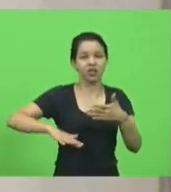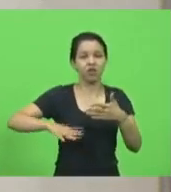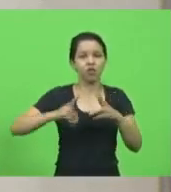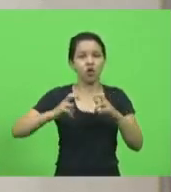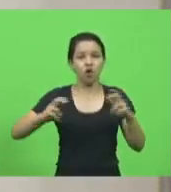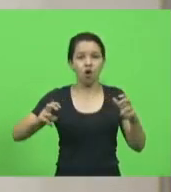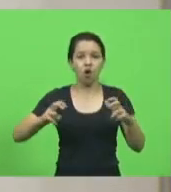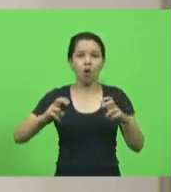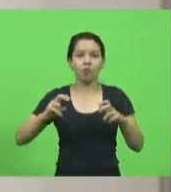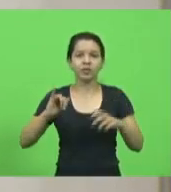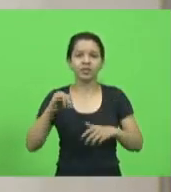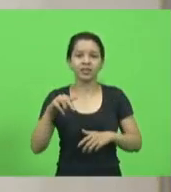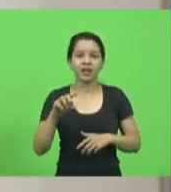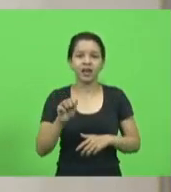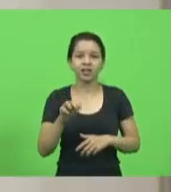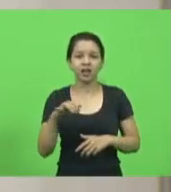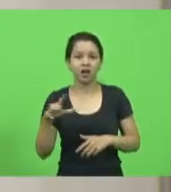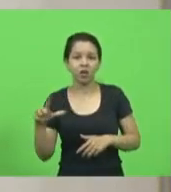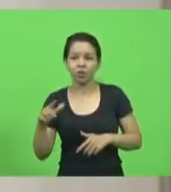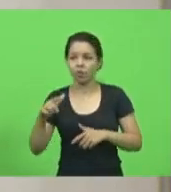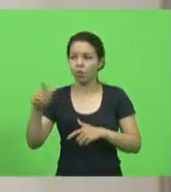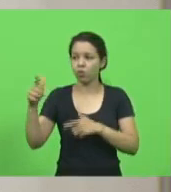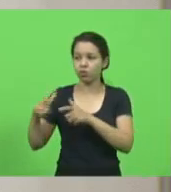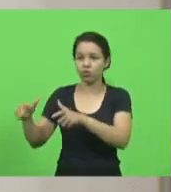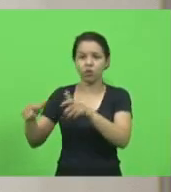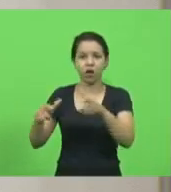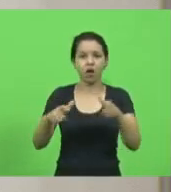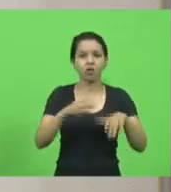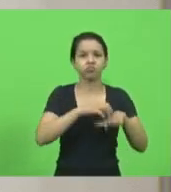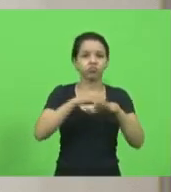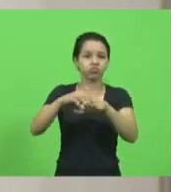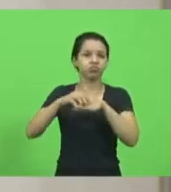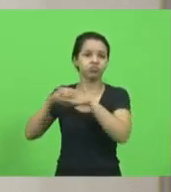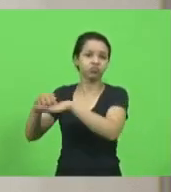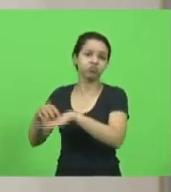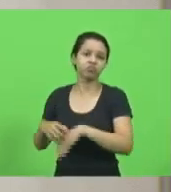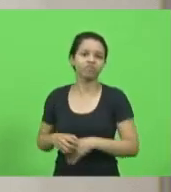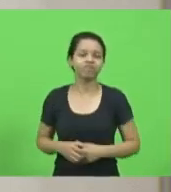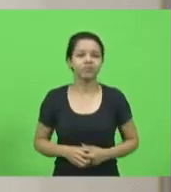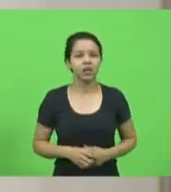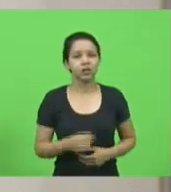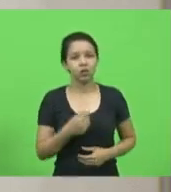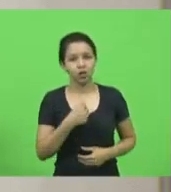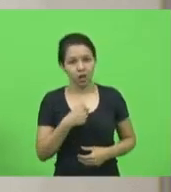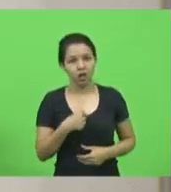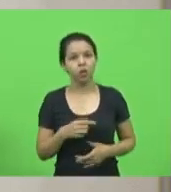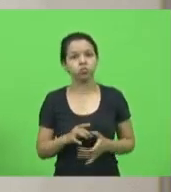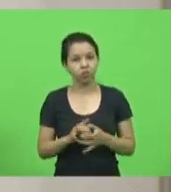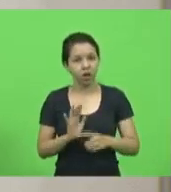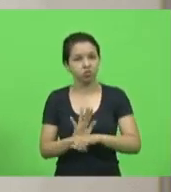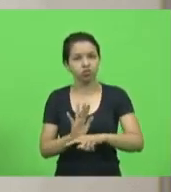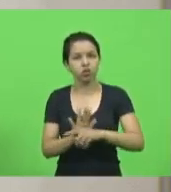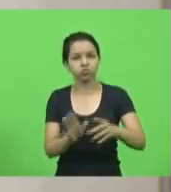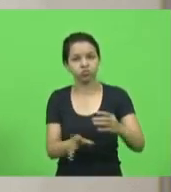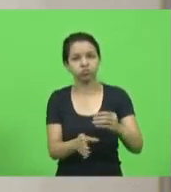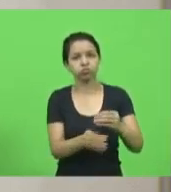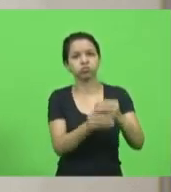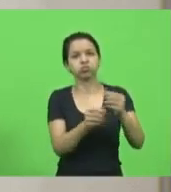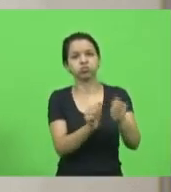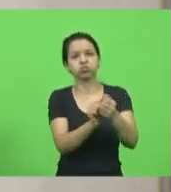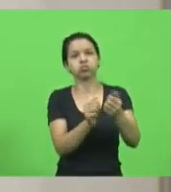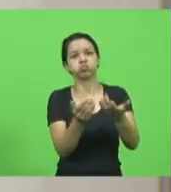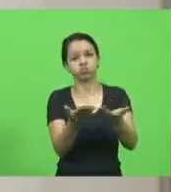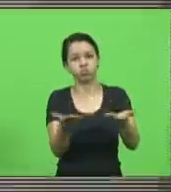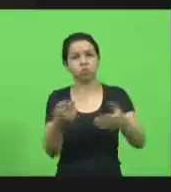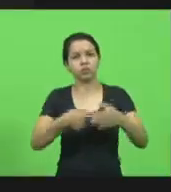para tantas regiões. Então, colocar-me à disposição de V. Exª e dos demais deputados para atuarmos em conjunto aí na Comissão de Saúde. Muito obrigado.